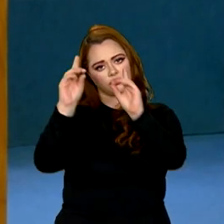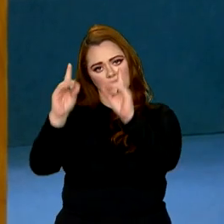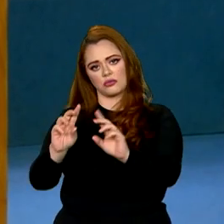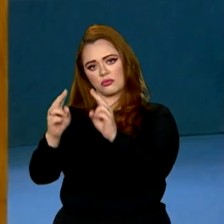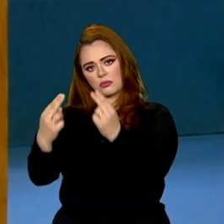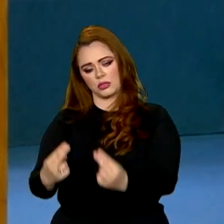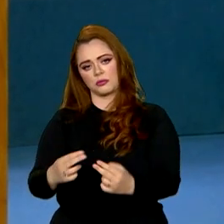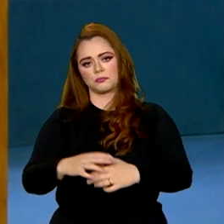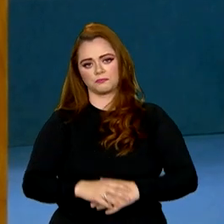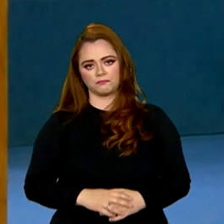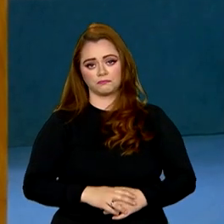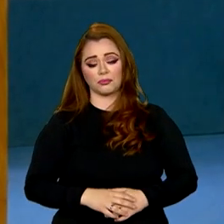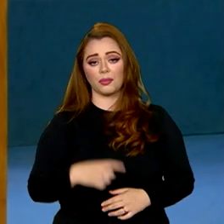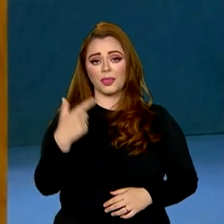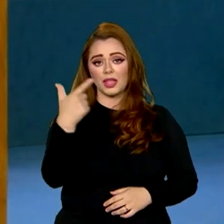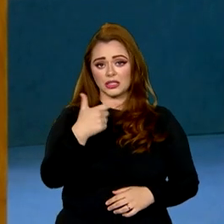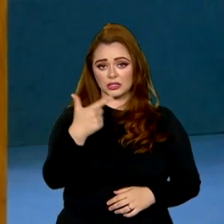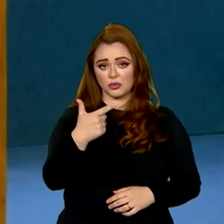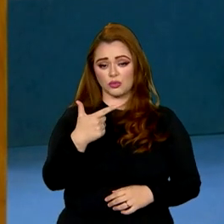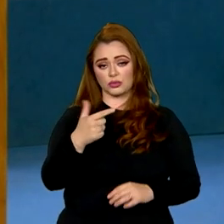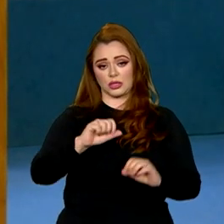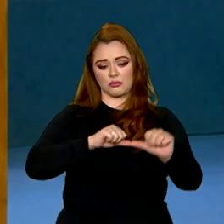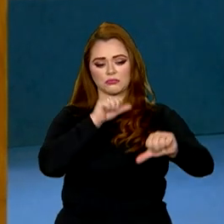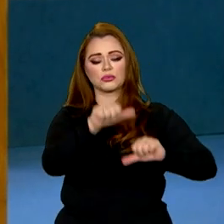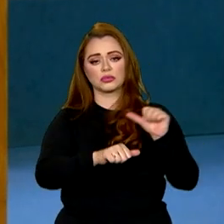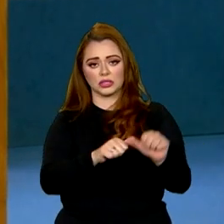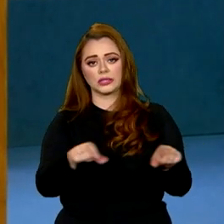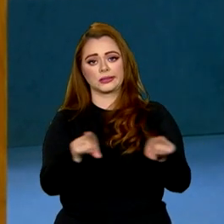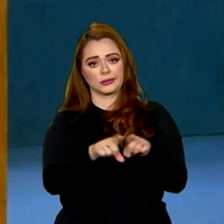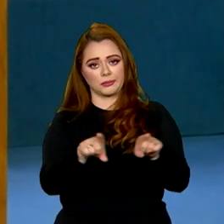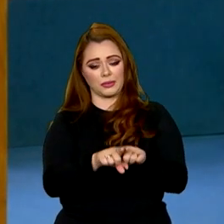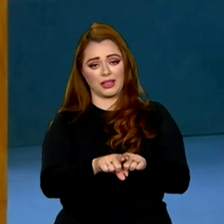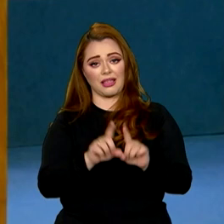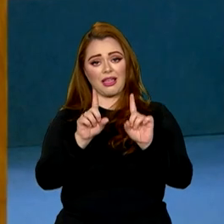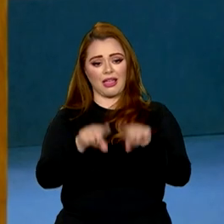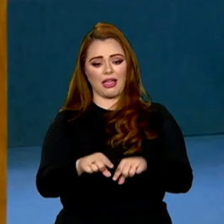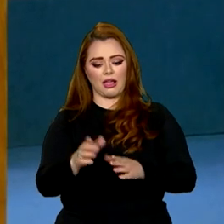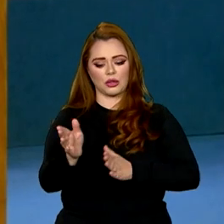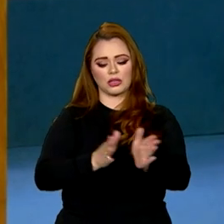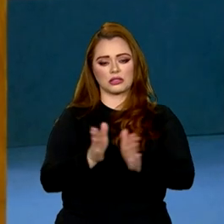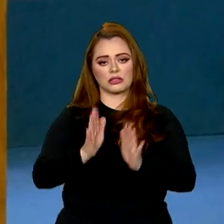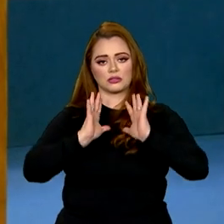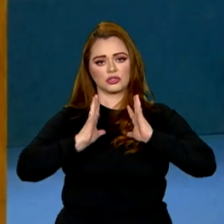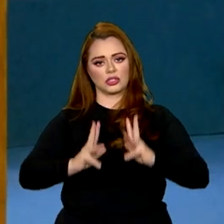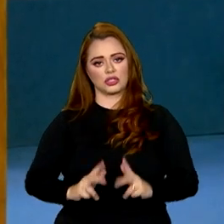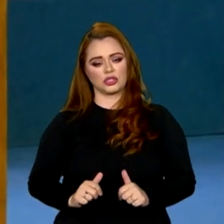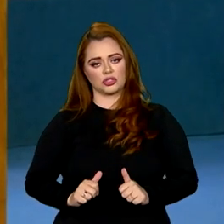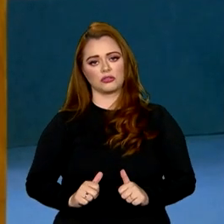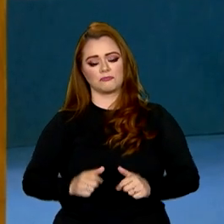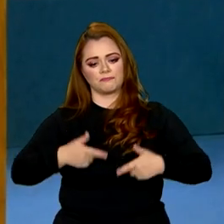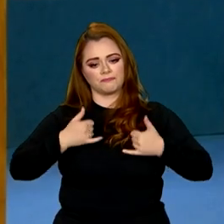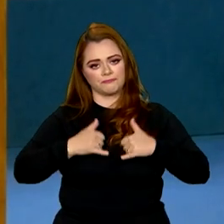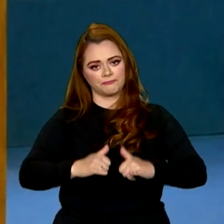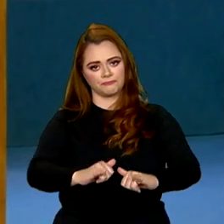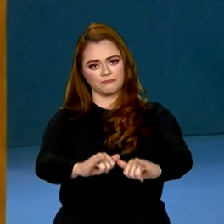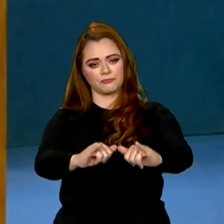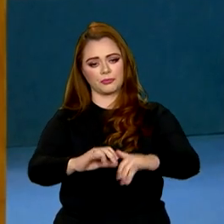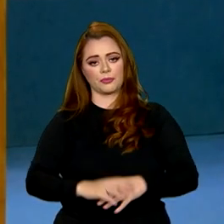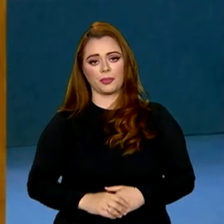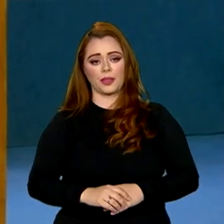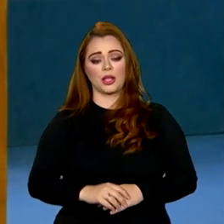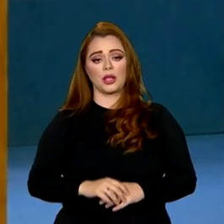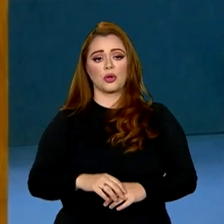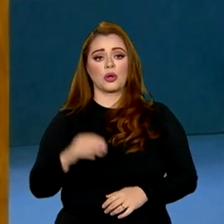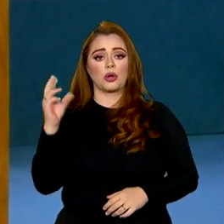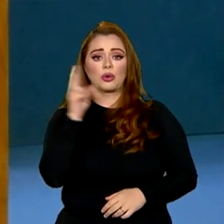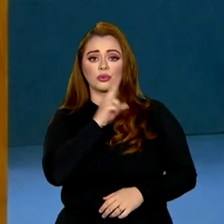A segunda grande mudança em curso no mundo é a transição energética. A emergência climática